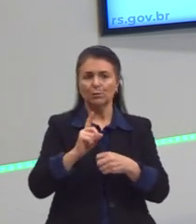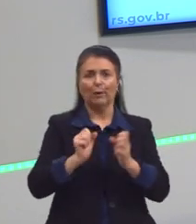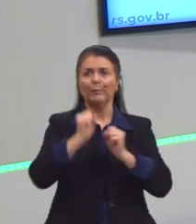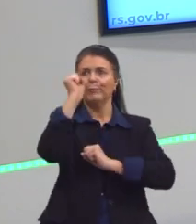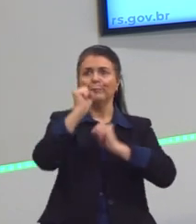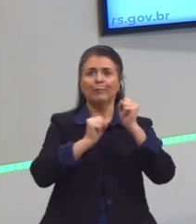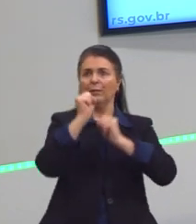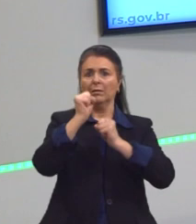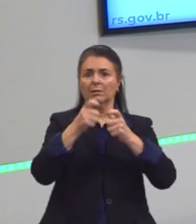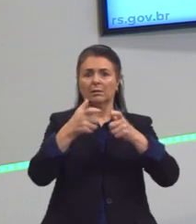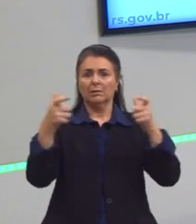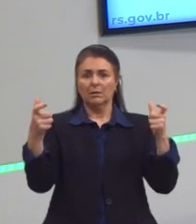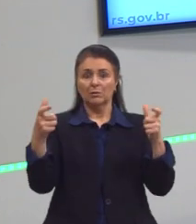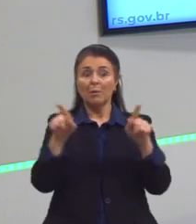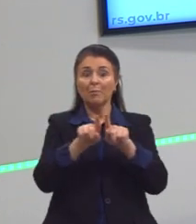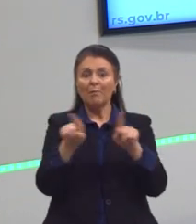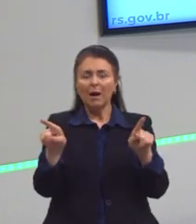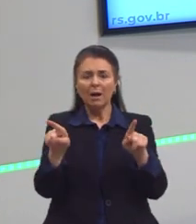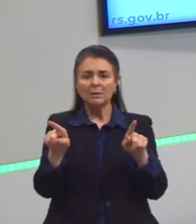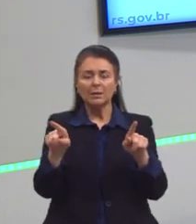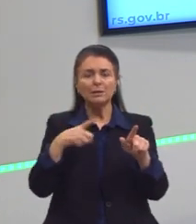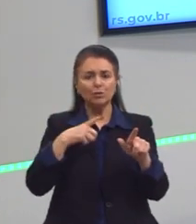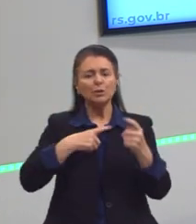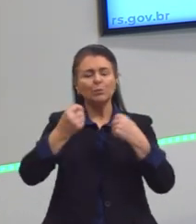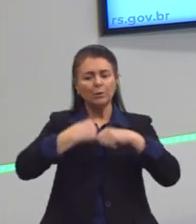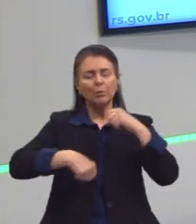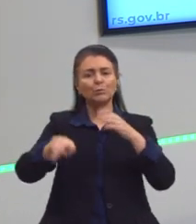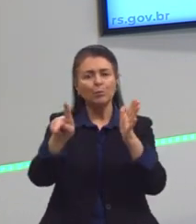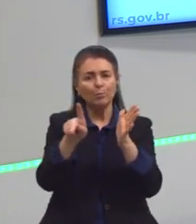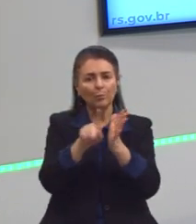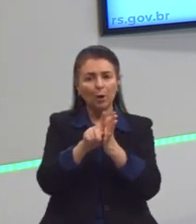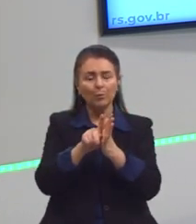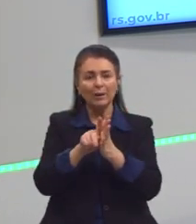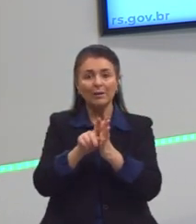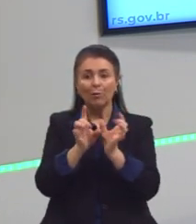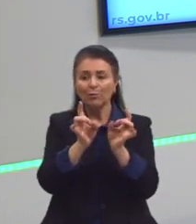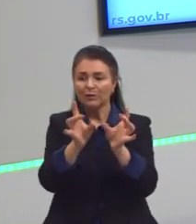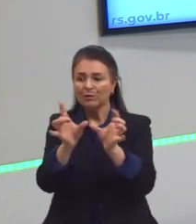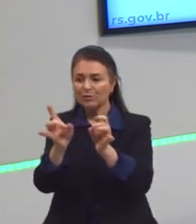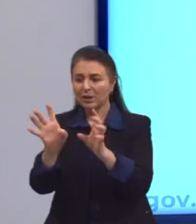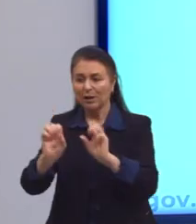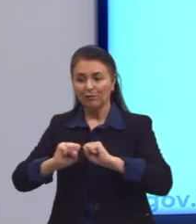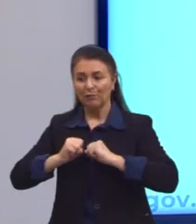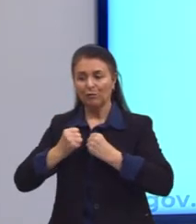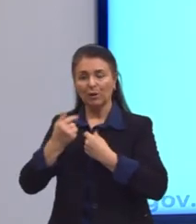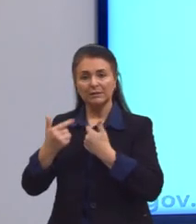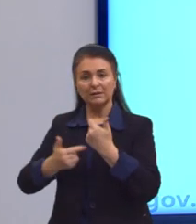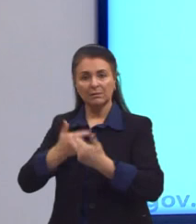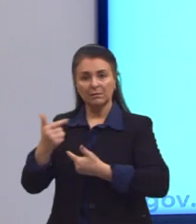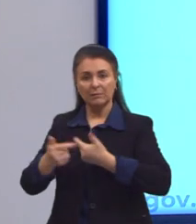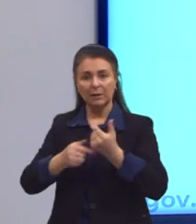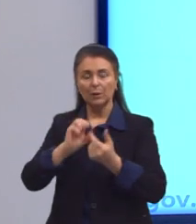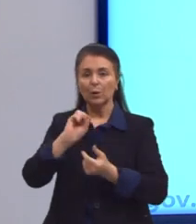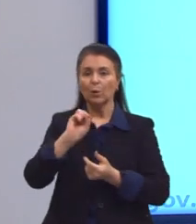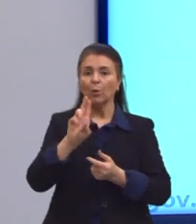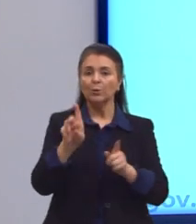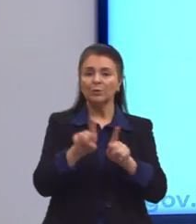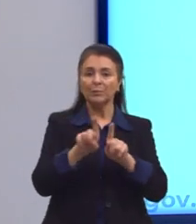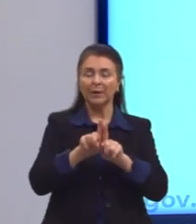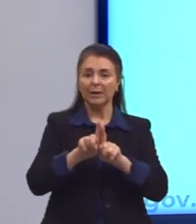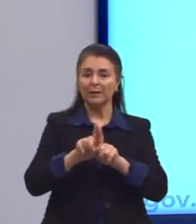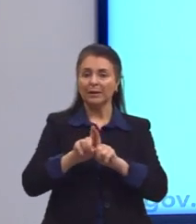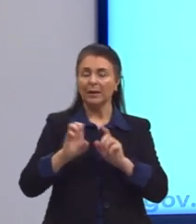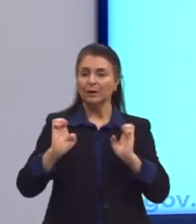também ele não vendia a força de trabalho. Então, para o Marx, eram os pequenos proprietários, ou a pequena burguesia, que nós